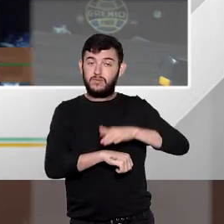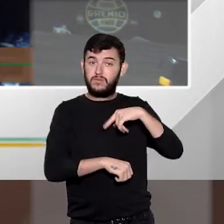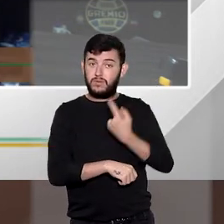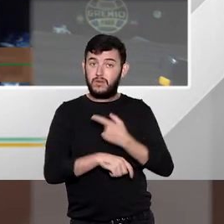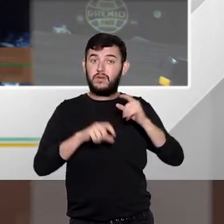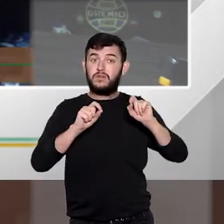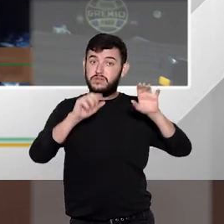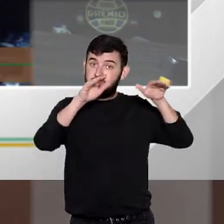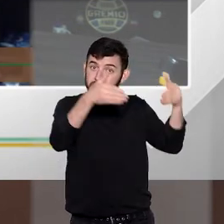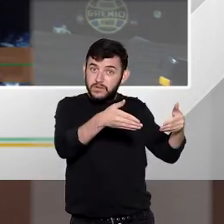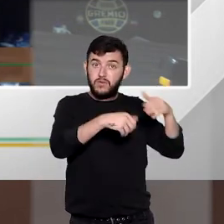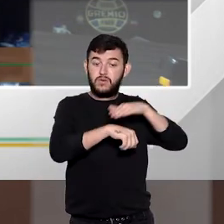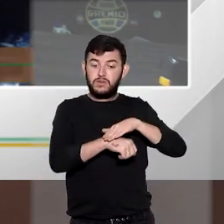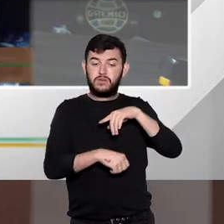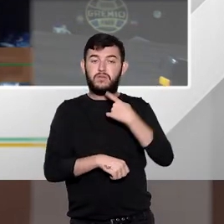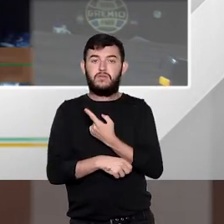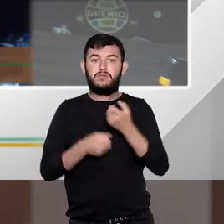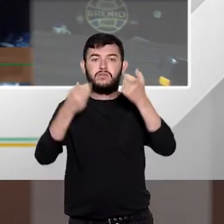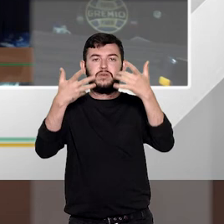que envolvem